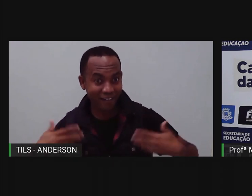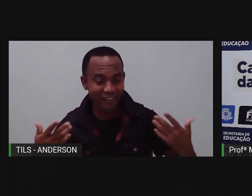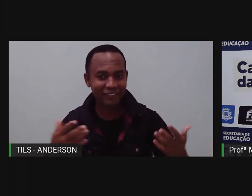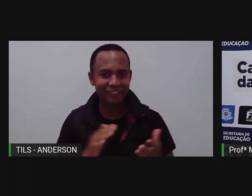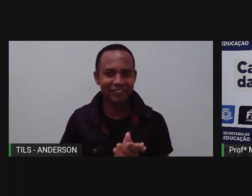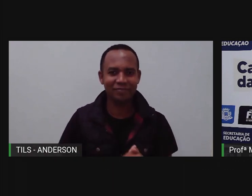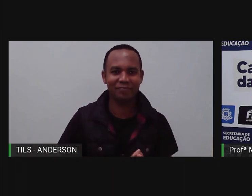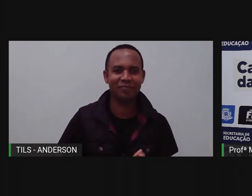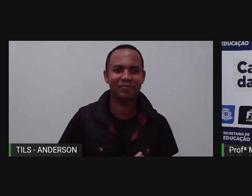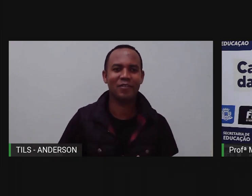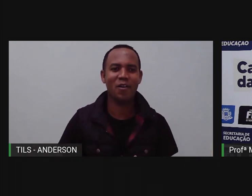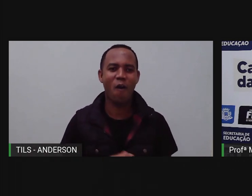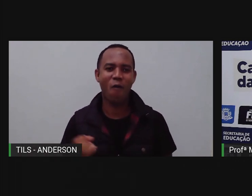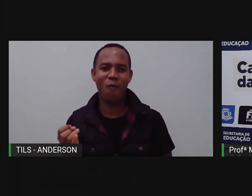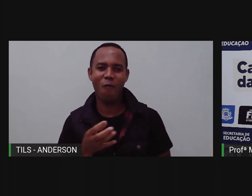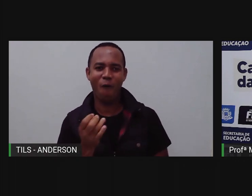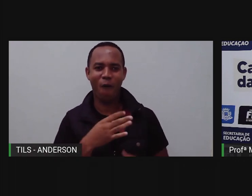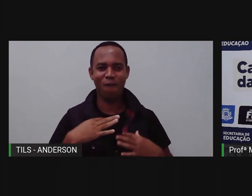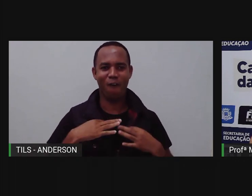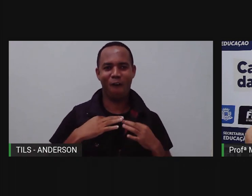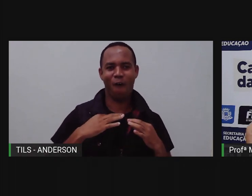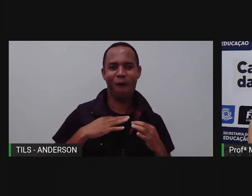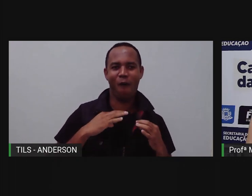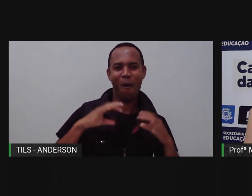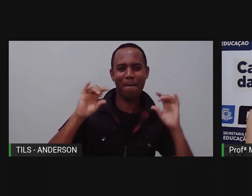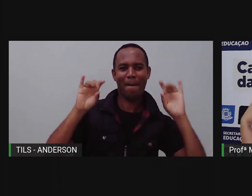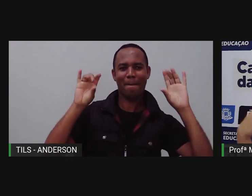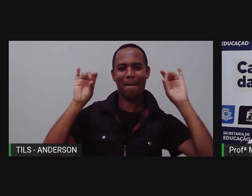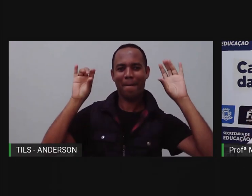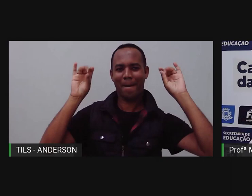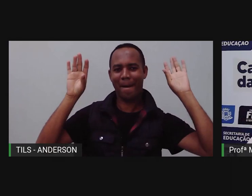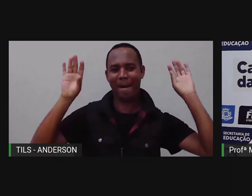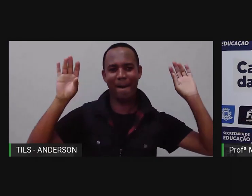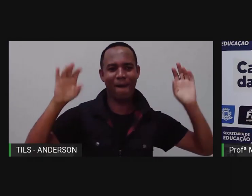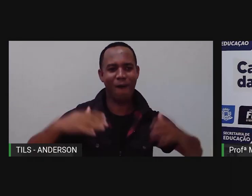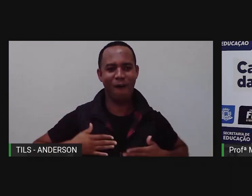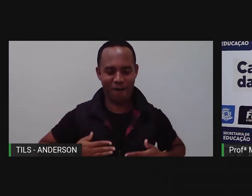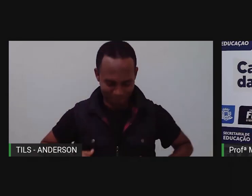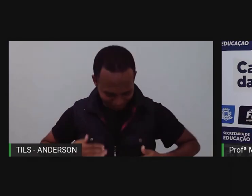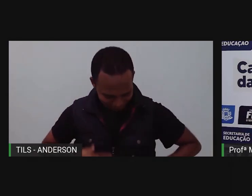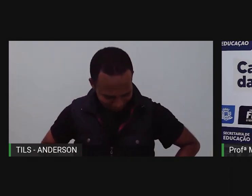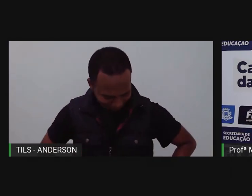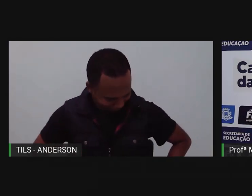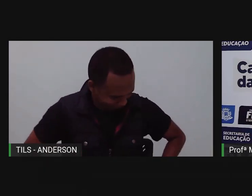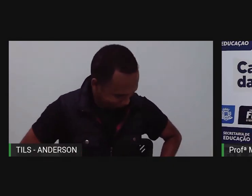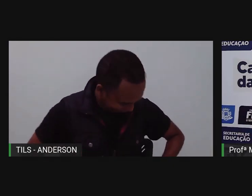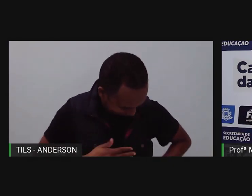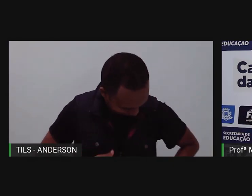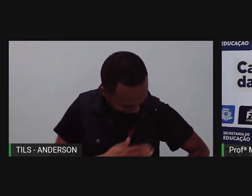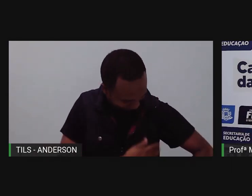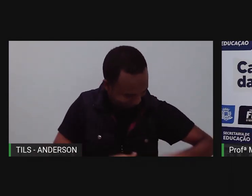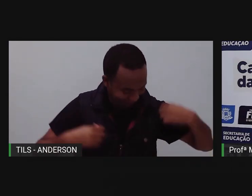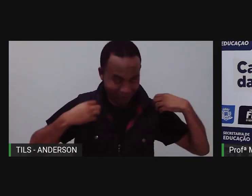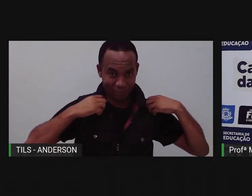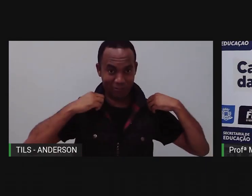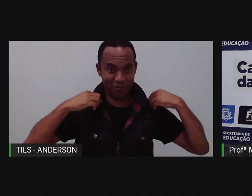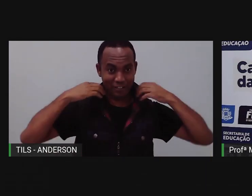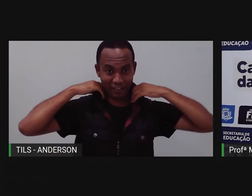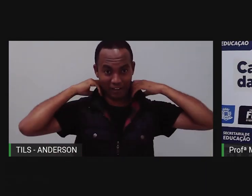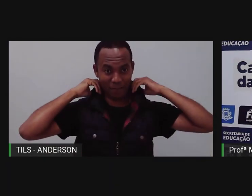agora um modelito novo, a Pró continua aqui com o jaleco dela branco, vou trazer alguma coisa pra pendurar em mim, pra ficar mostrada assim também, tá?